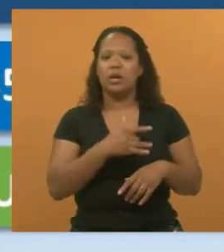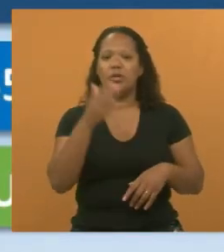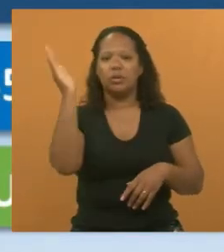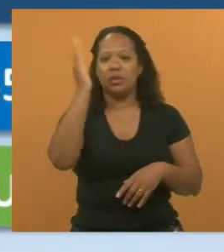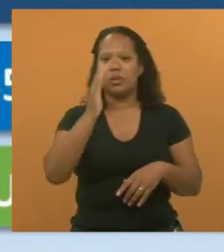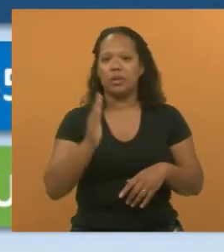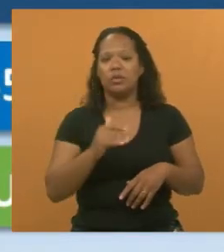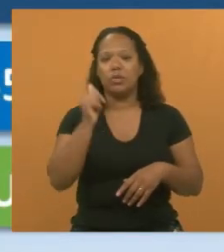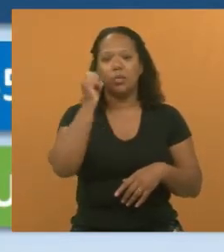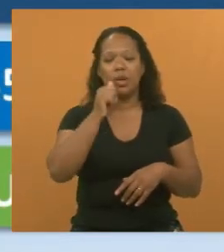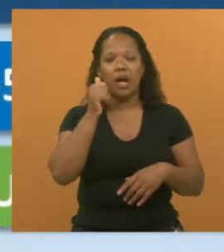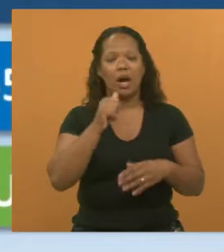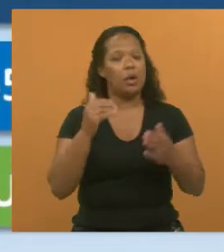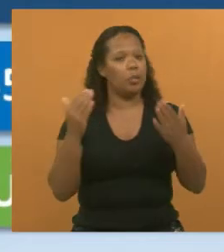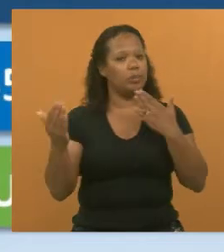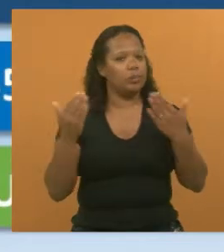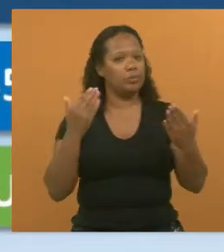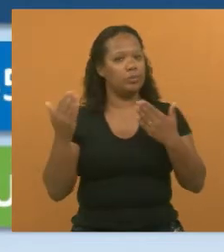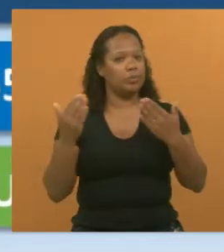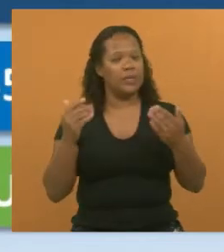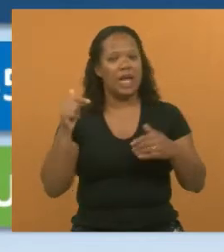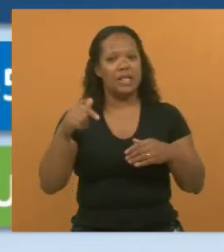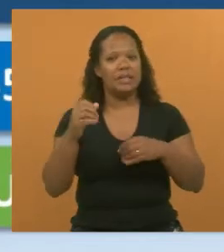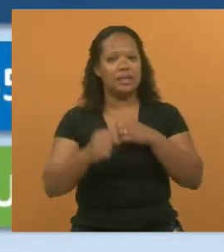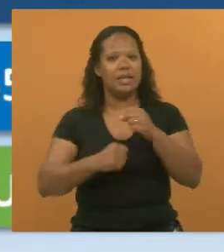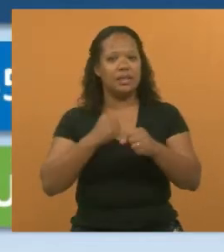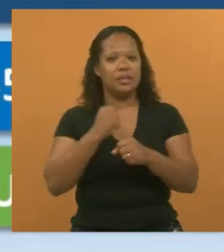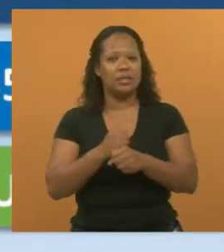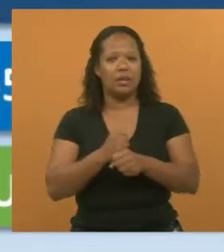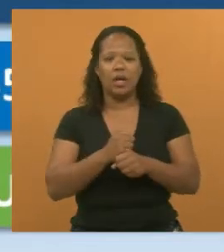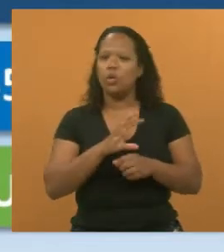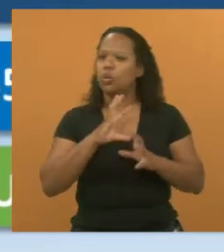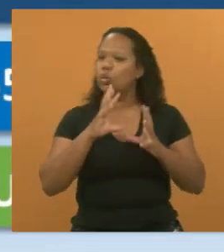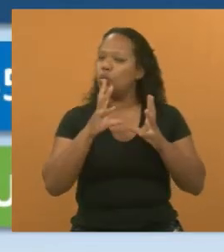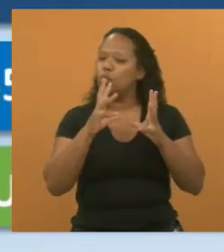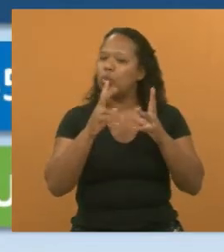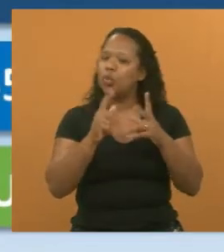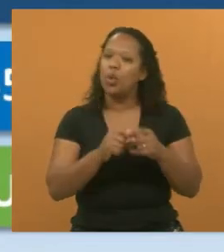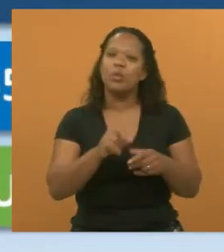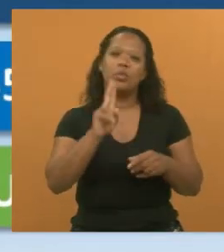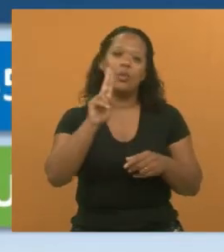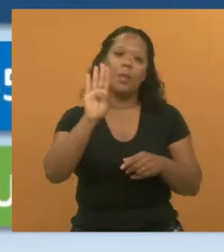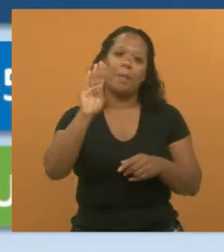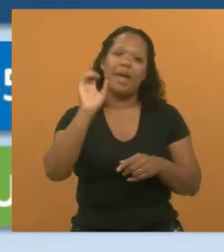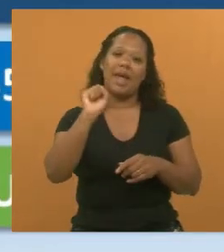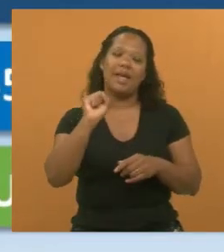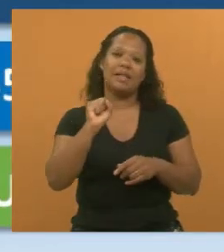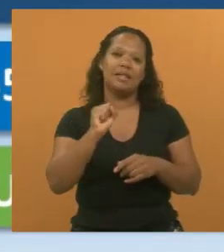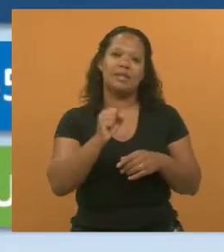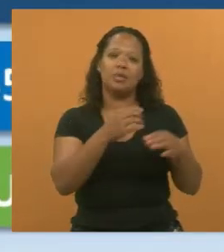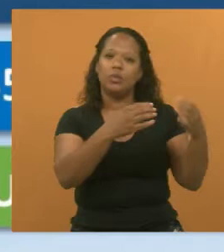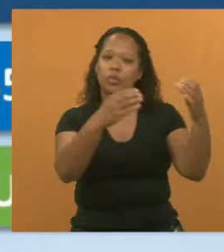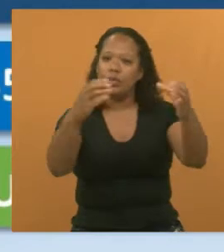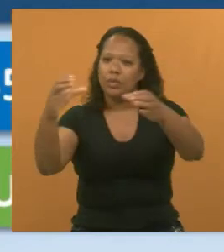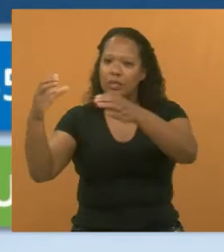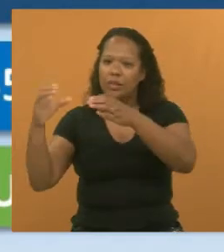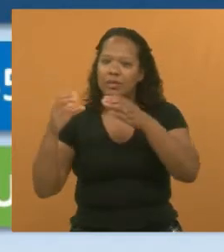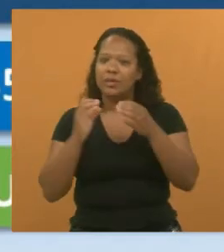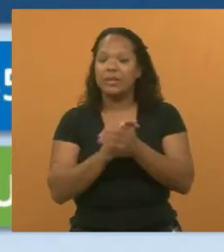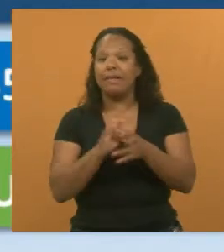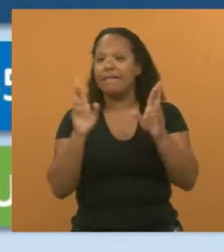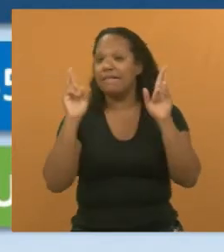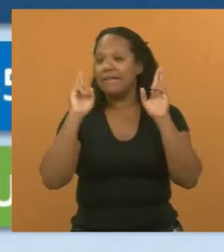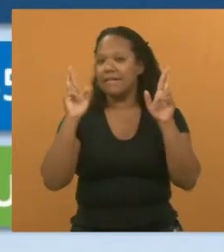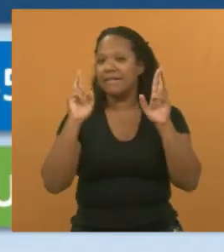da mulher. Este ano, teremos em todas as unidades. E aí, o que eu espero